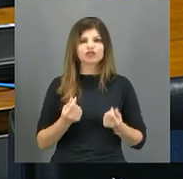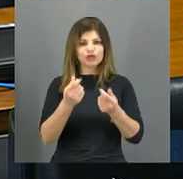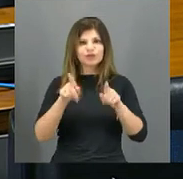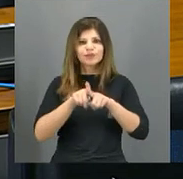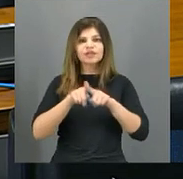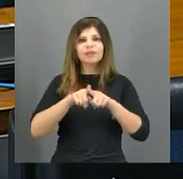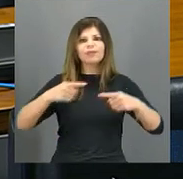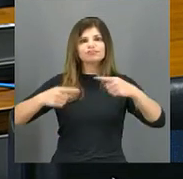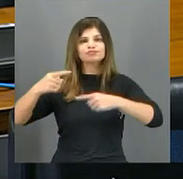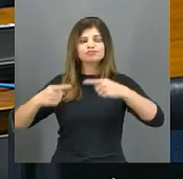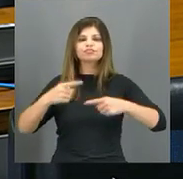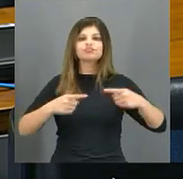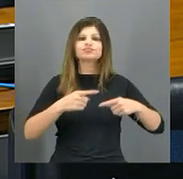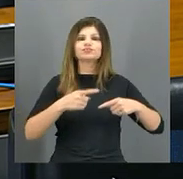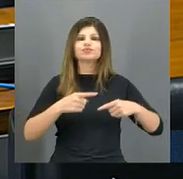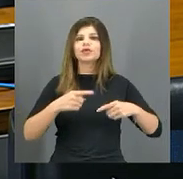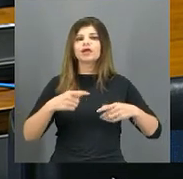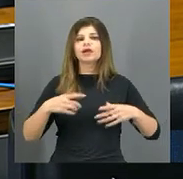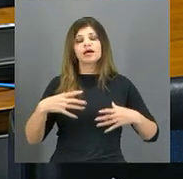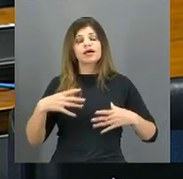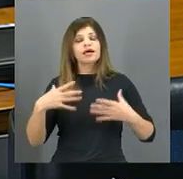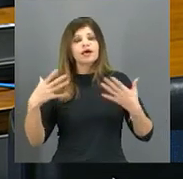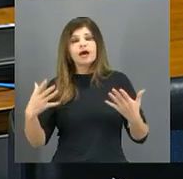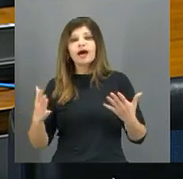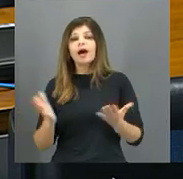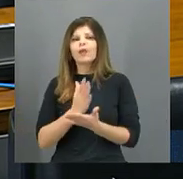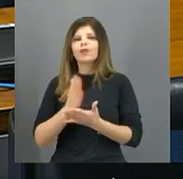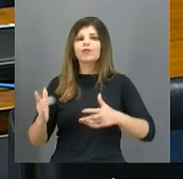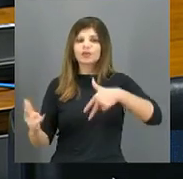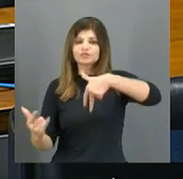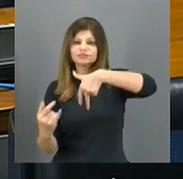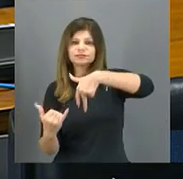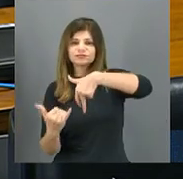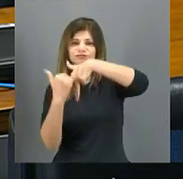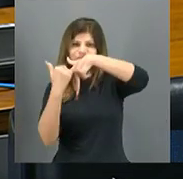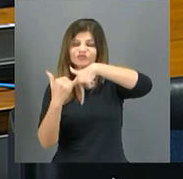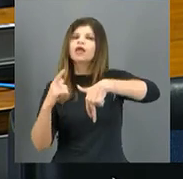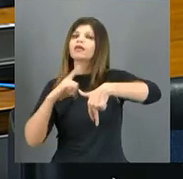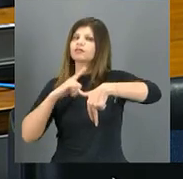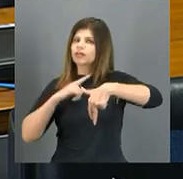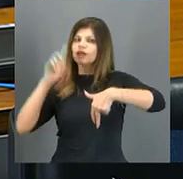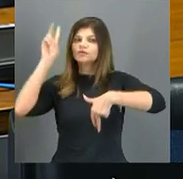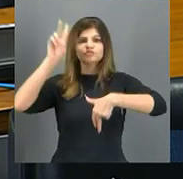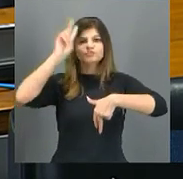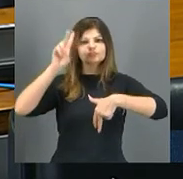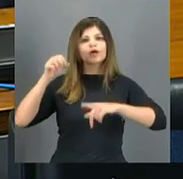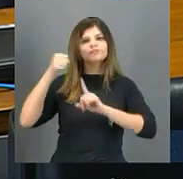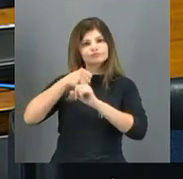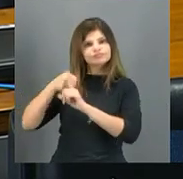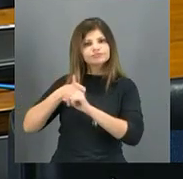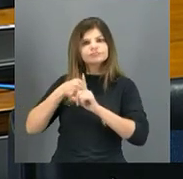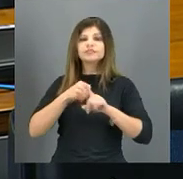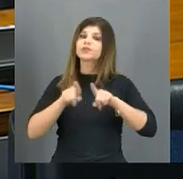filhos, uma vez que as supostas vítimas constroem histórias de agressões ditas como sofridas, com o intuito de prejudicar o